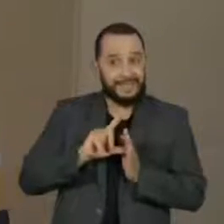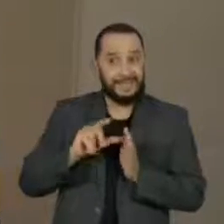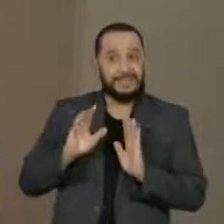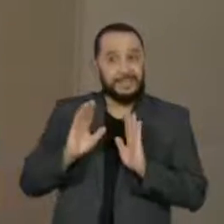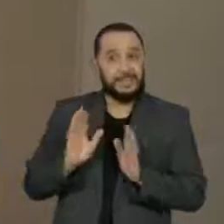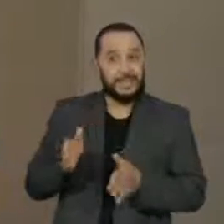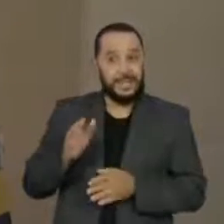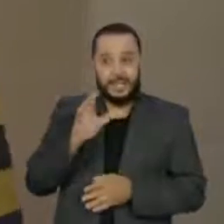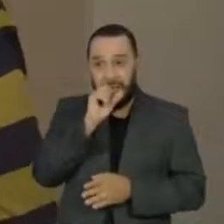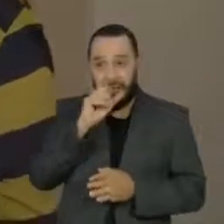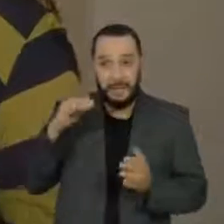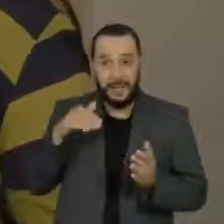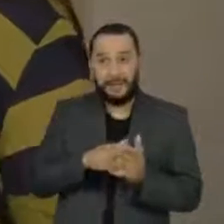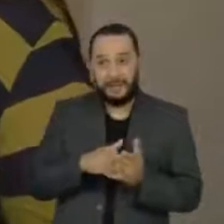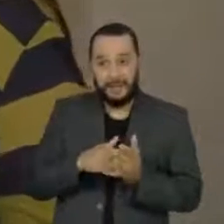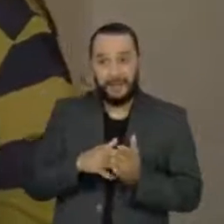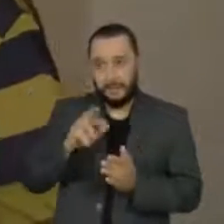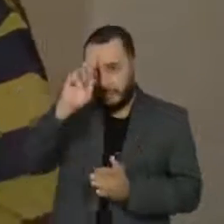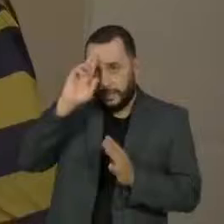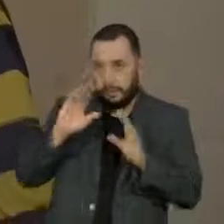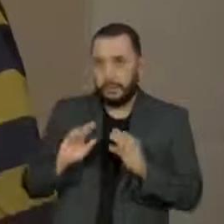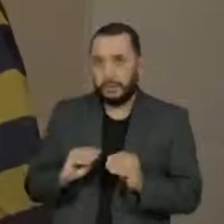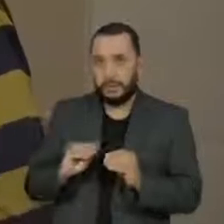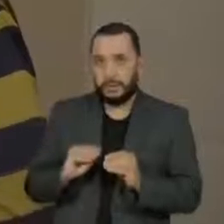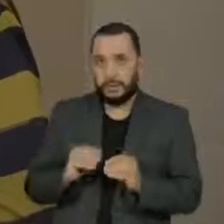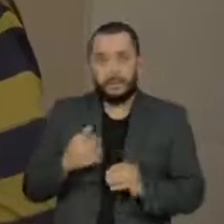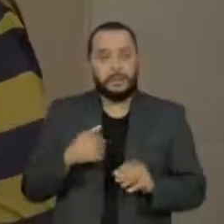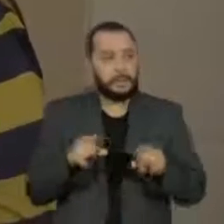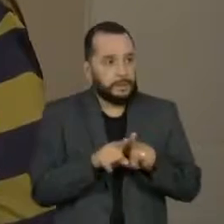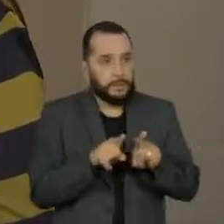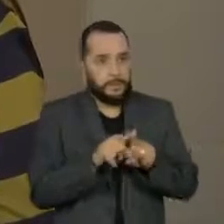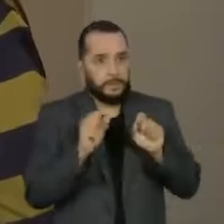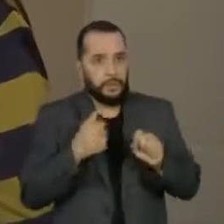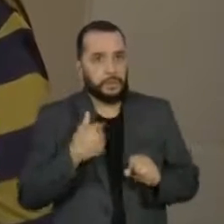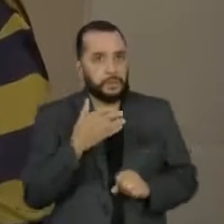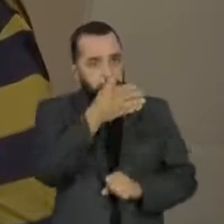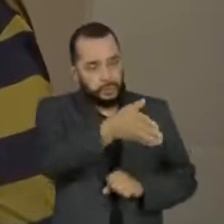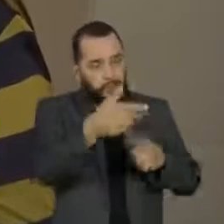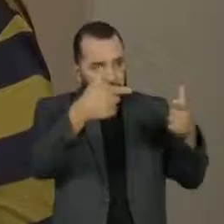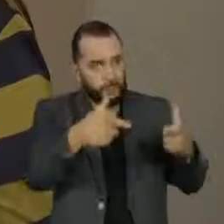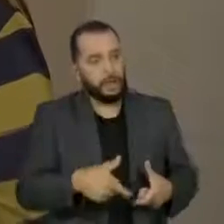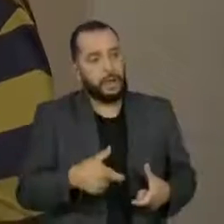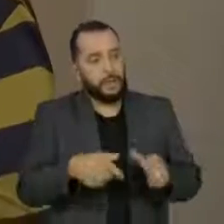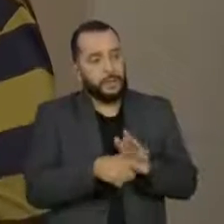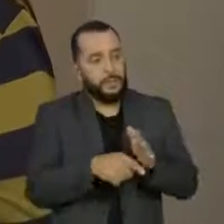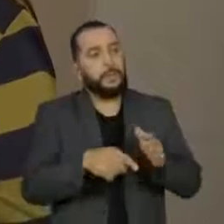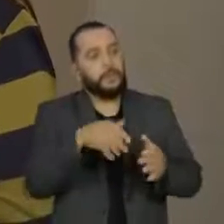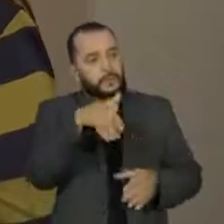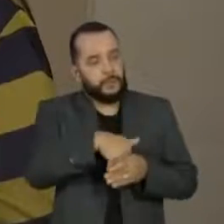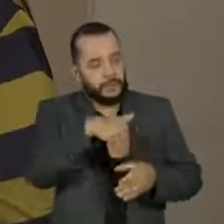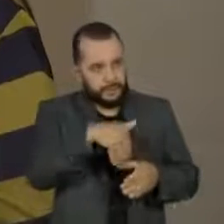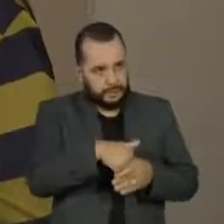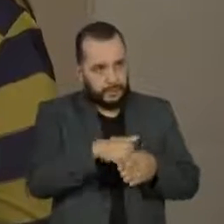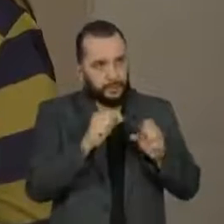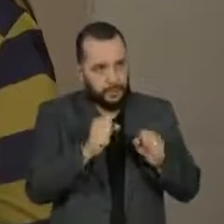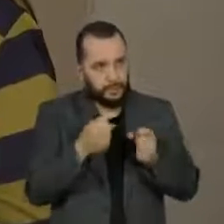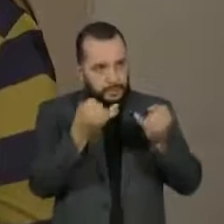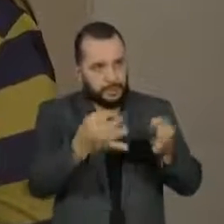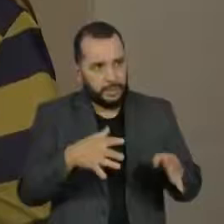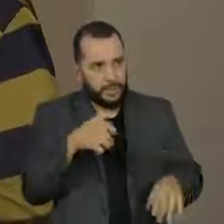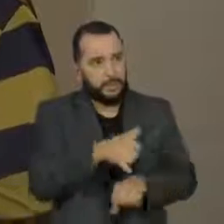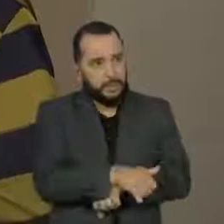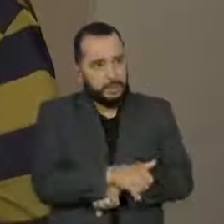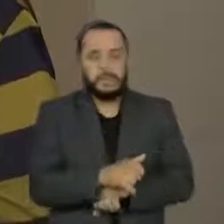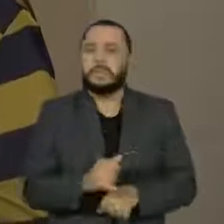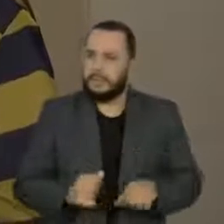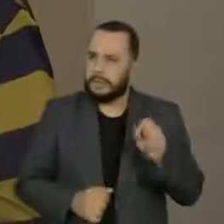até às 23 horas e 59 minutos. E também pode ir até um local de votação para fazer a justificativa? Nos municípios em que há o segundo